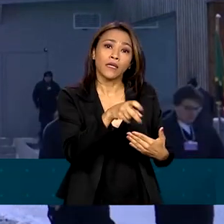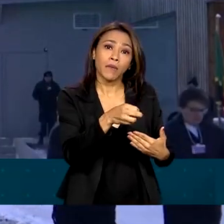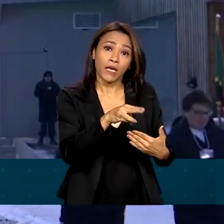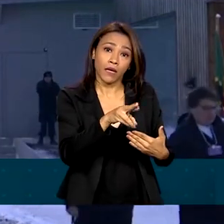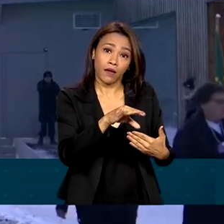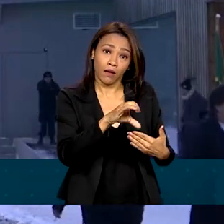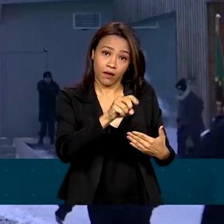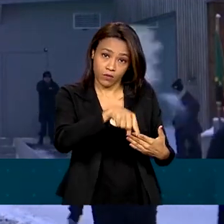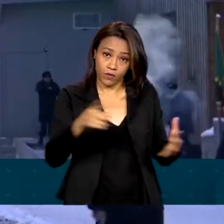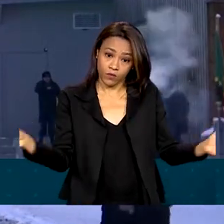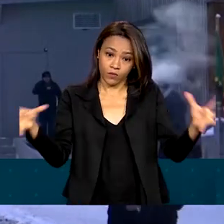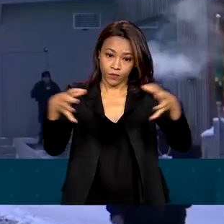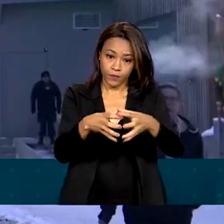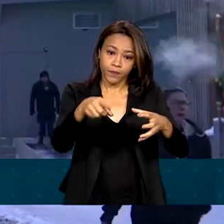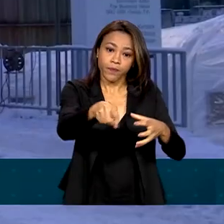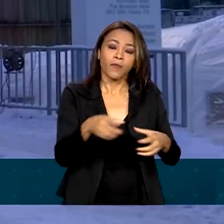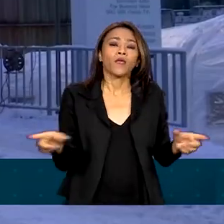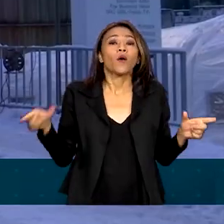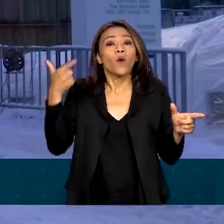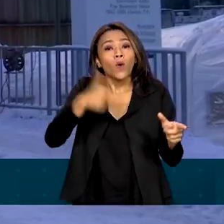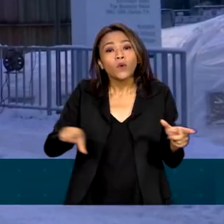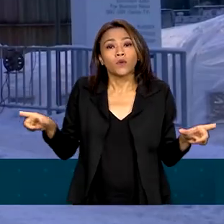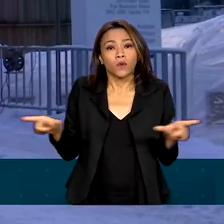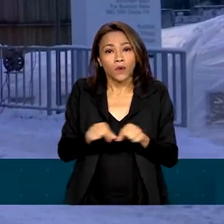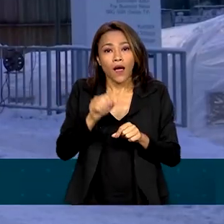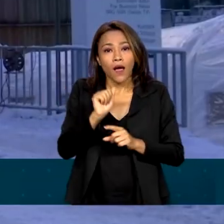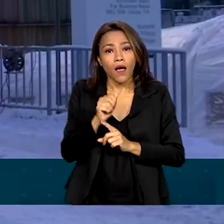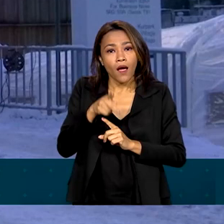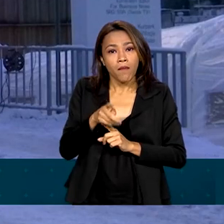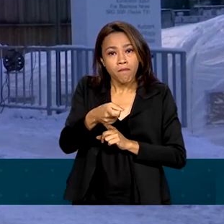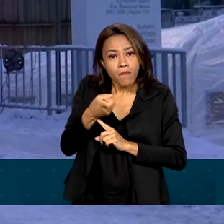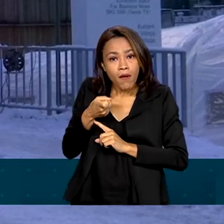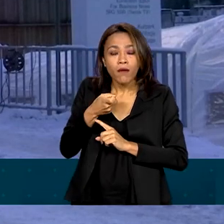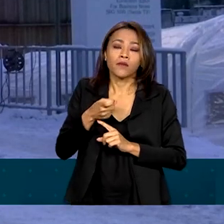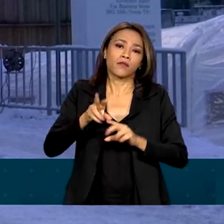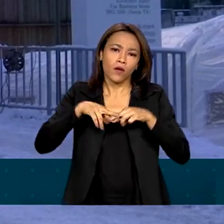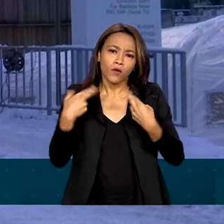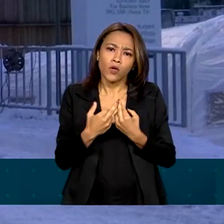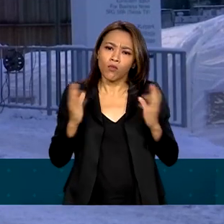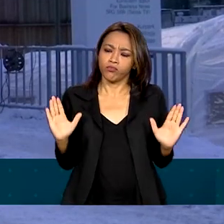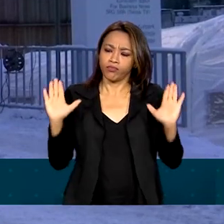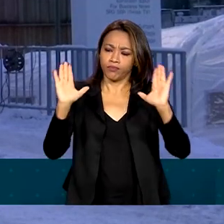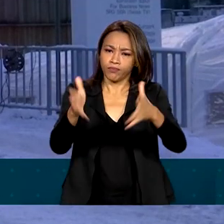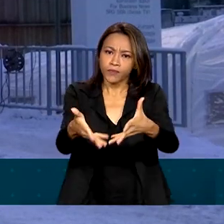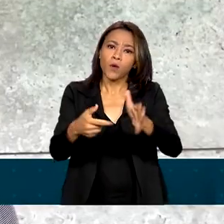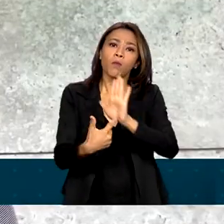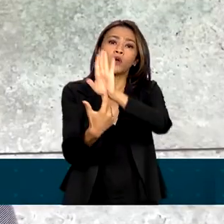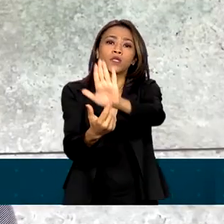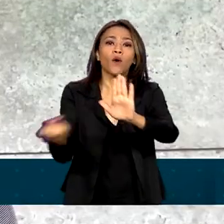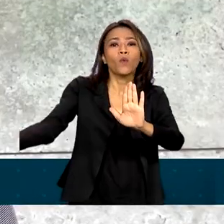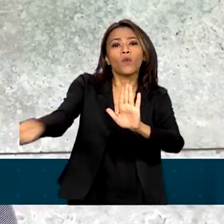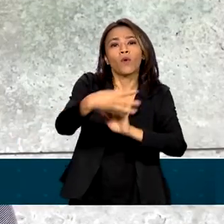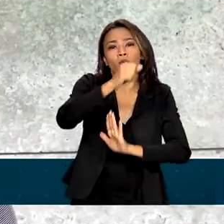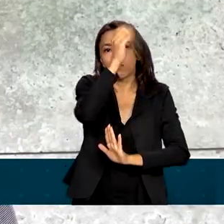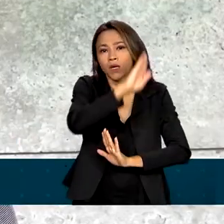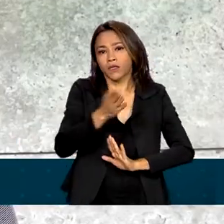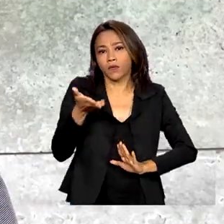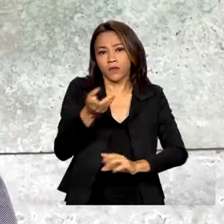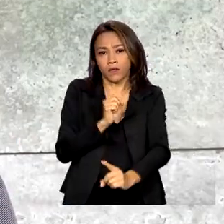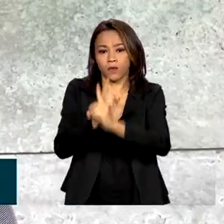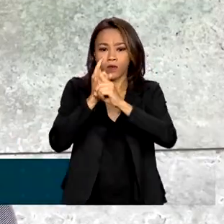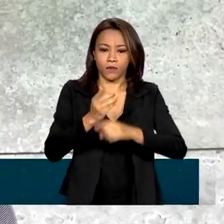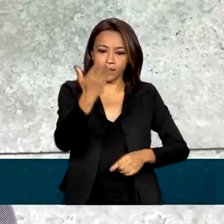Exportações e Investimentos, Apex, a missão é apresentar um novo Brasil no evento. Meu objetivo é